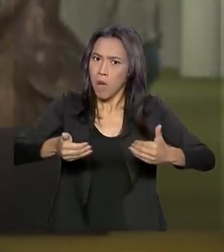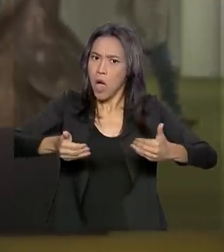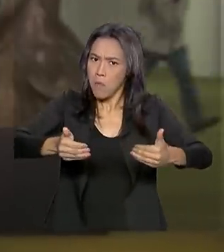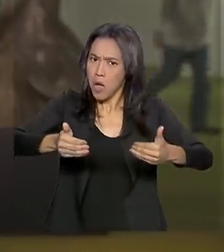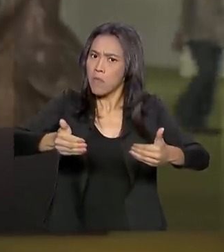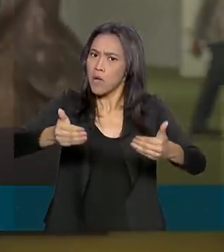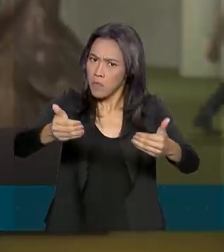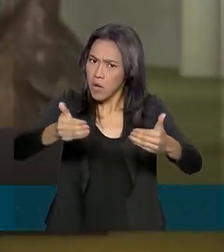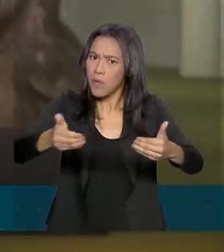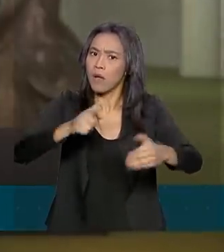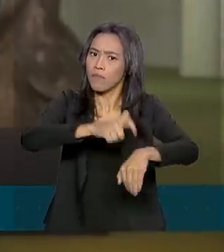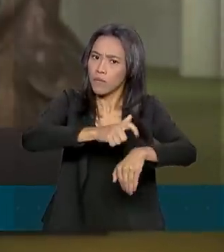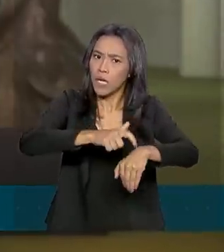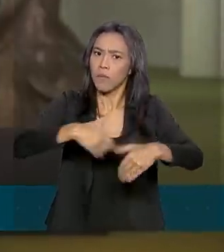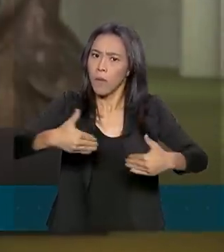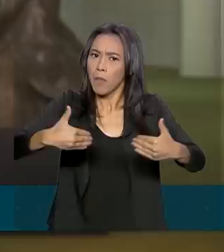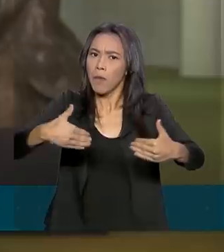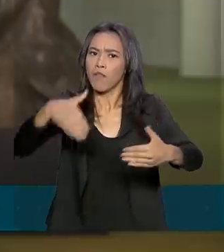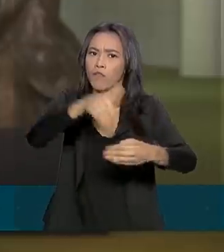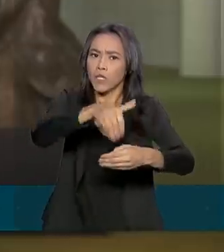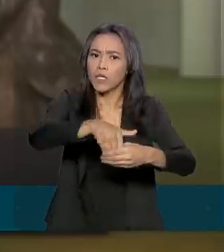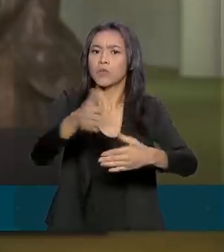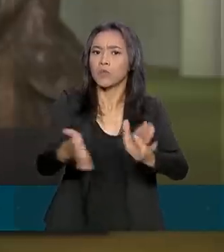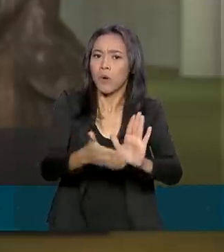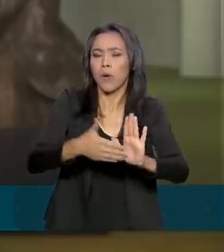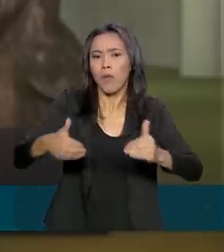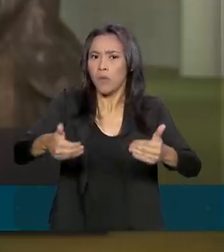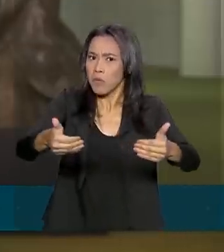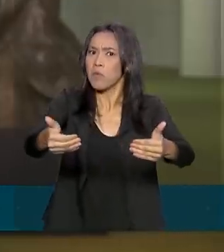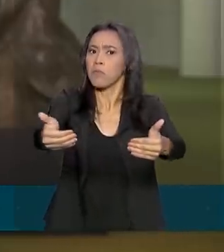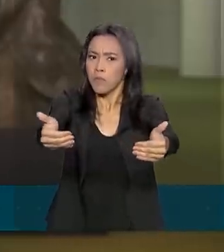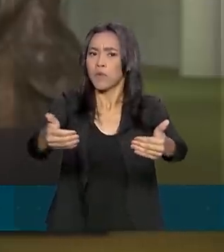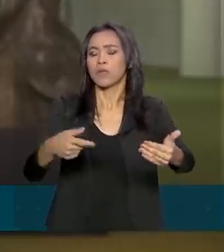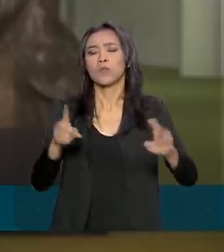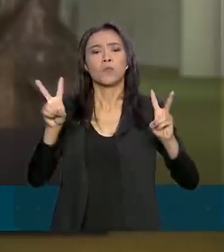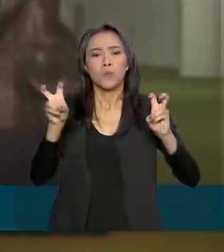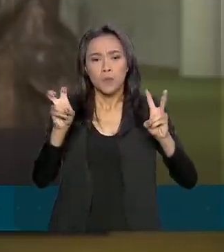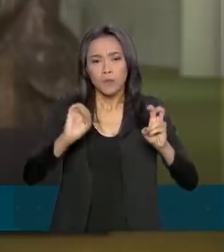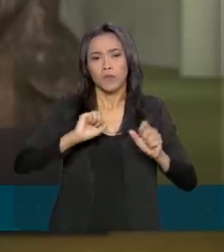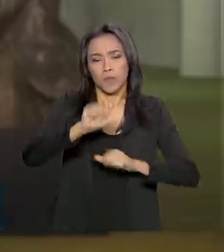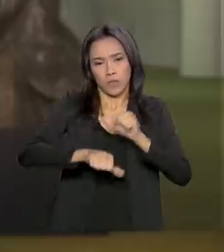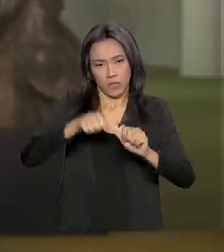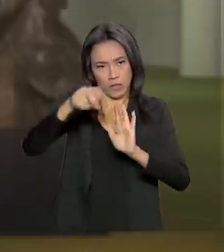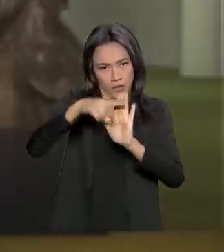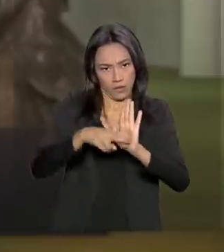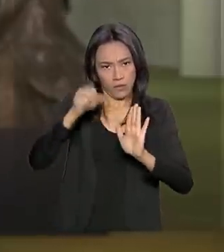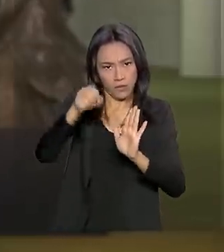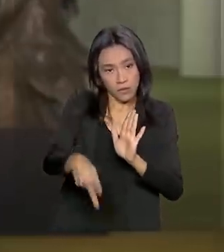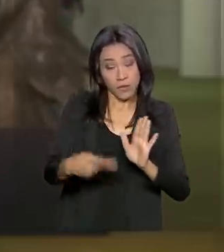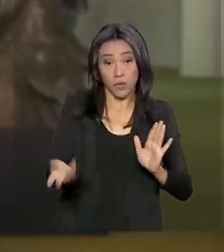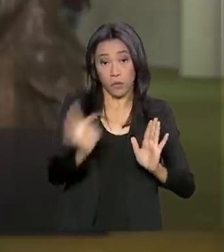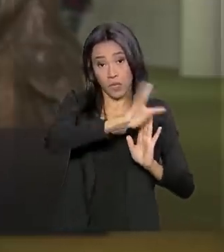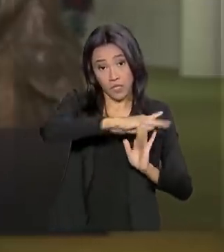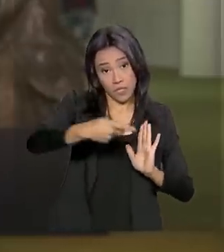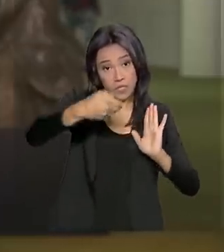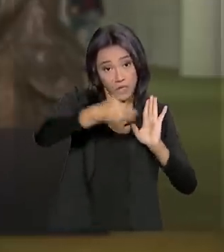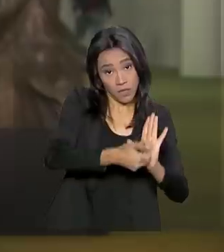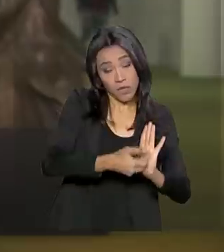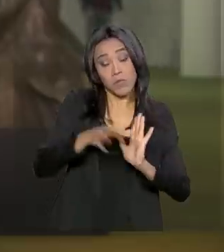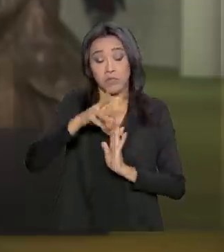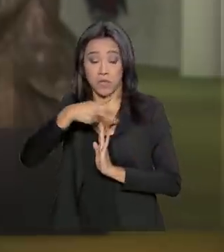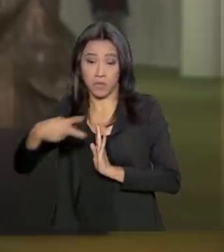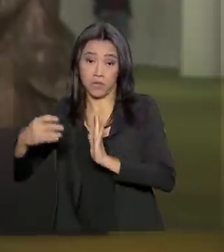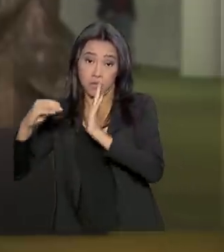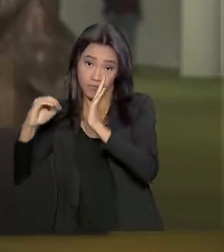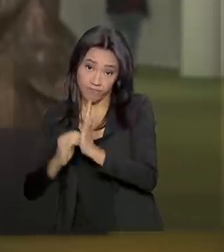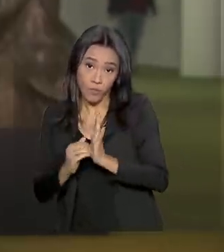definição de prazos para a votação das propostas que tratam da reforma da Previdência. Como você disse ontem, os presidentes da Câmara, Rodrigo Maia, do Senado